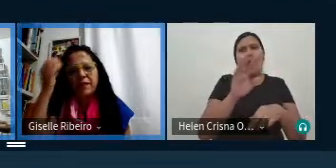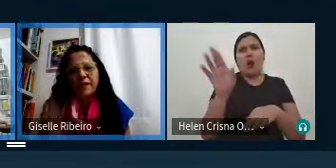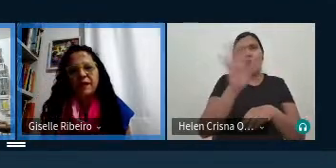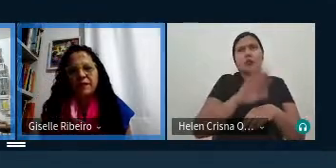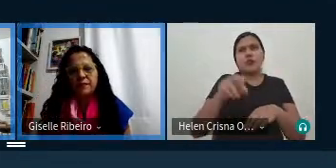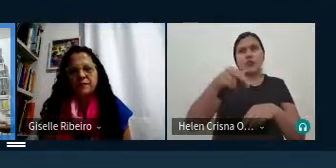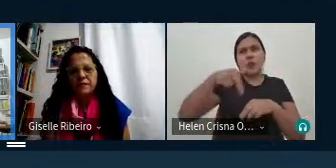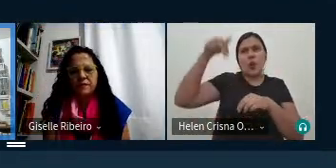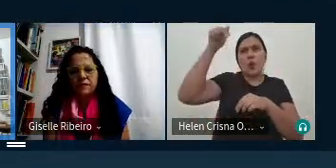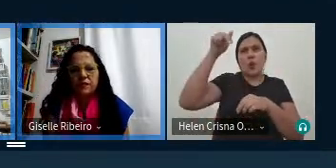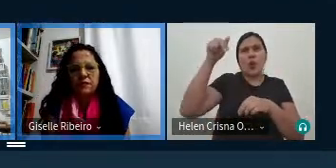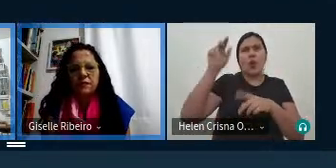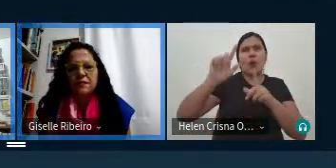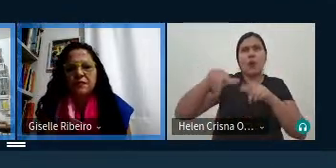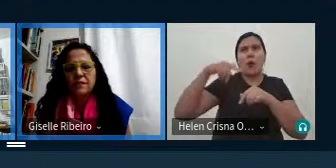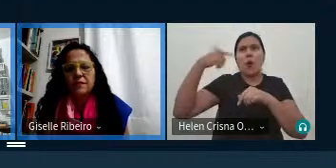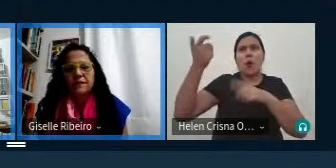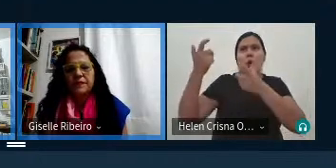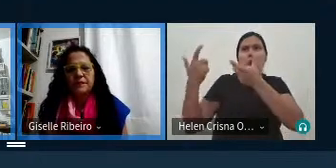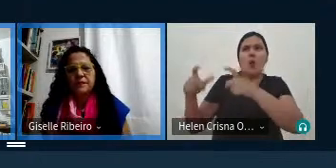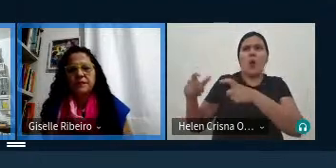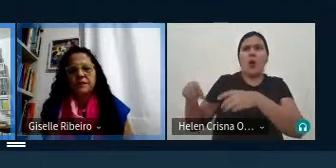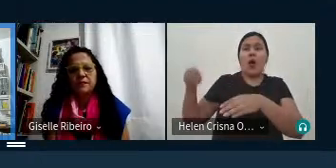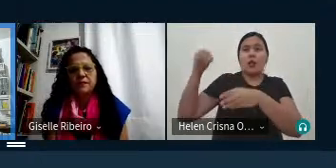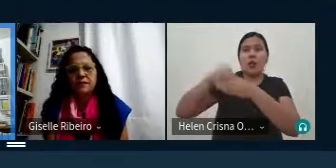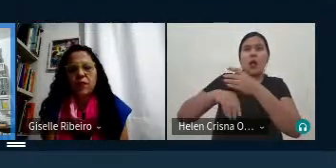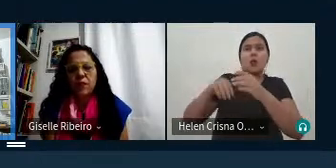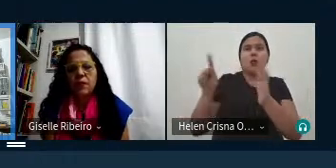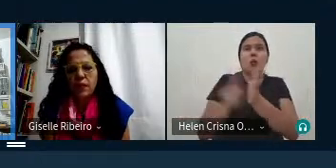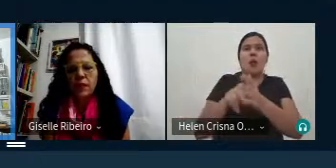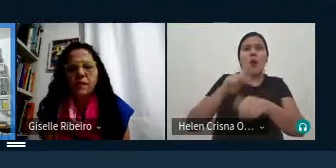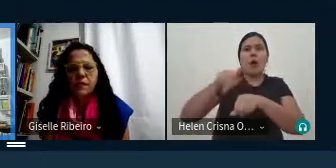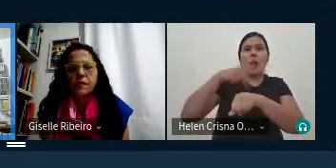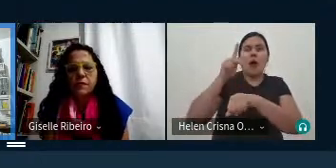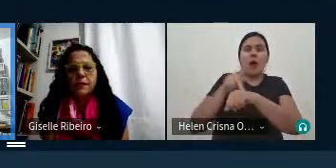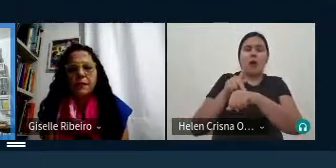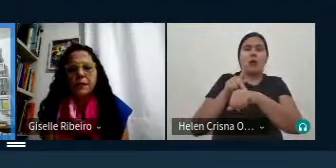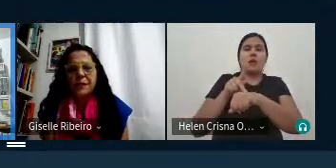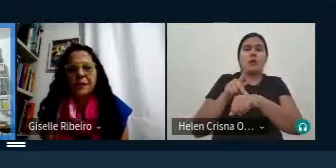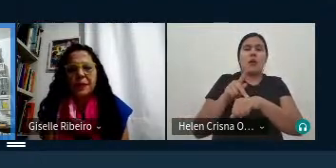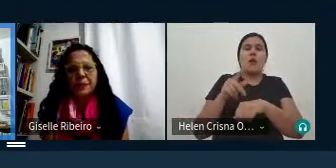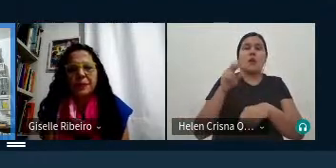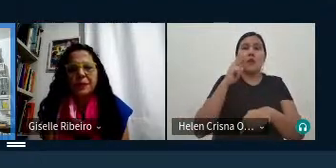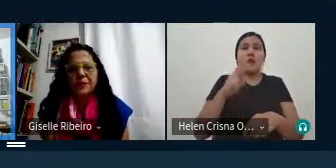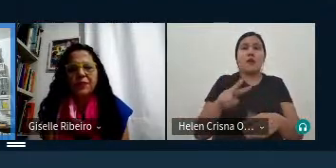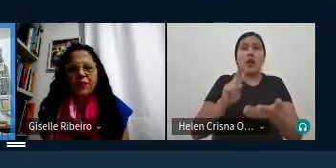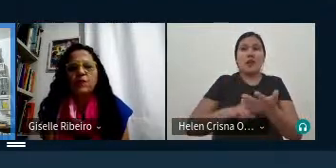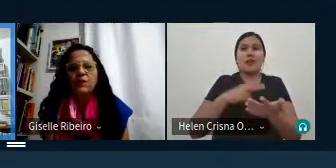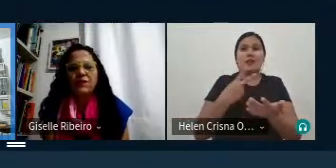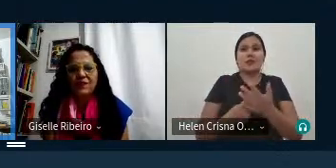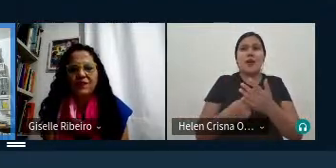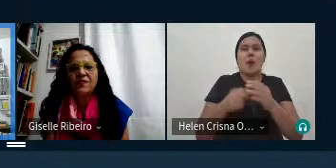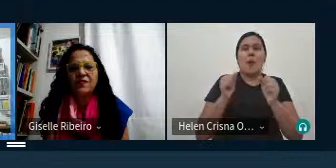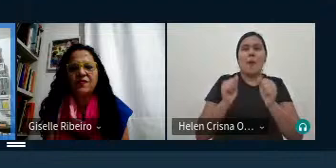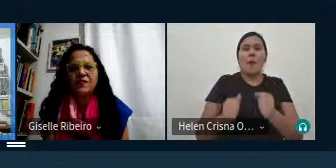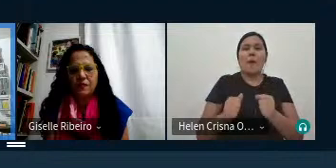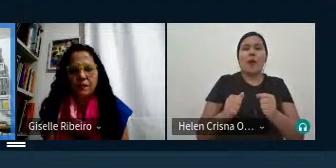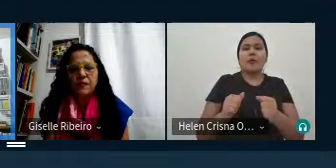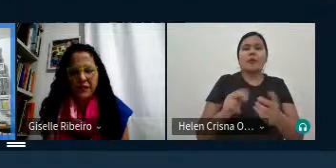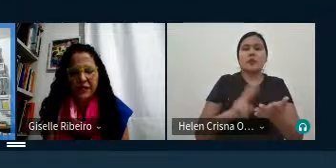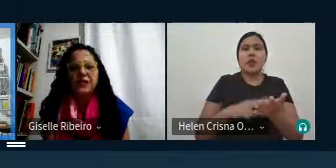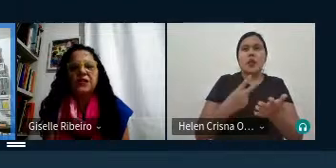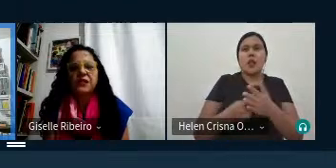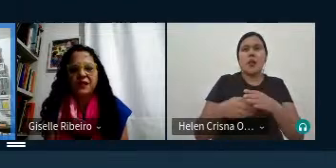outro lugar mas dentro do mesmo país né você vê como que a tradução também pode ser essa tradução